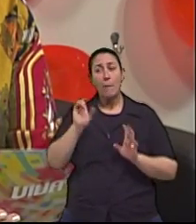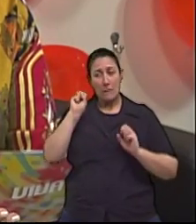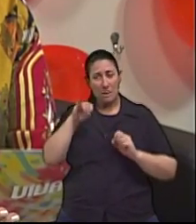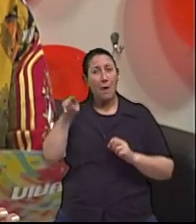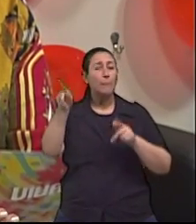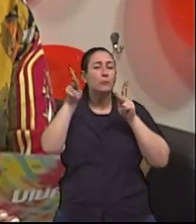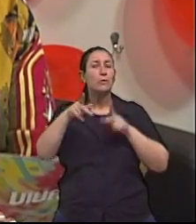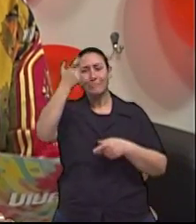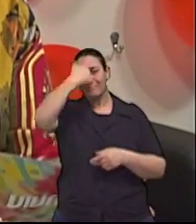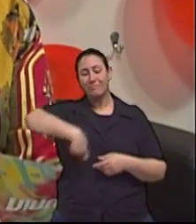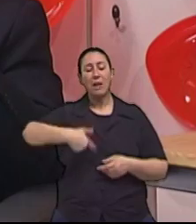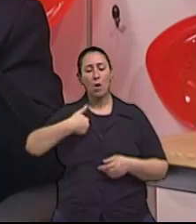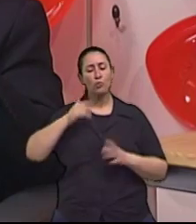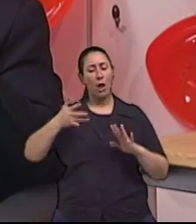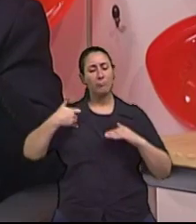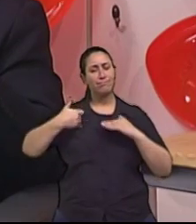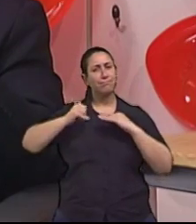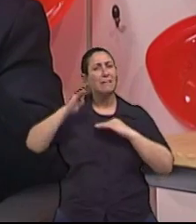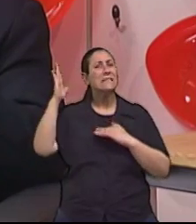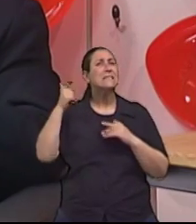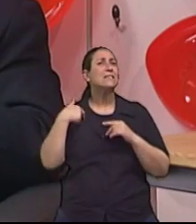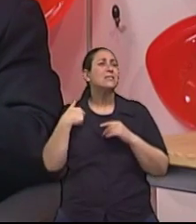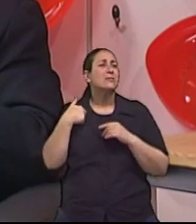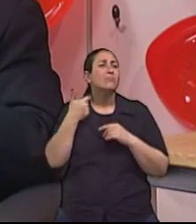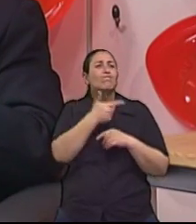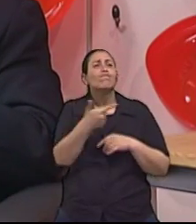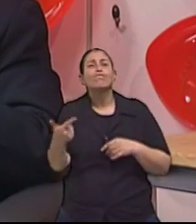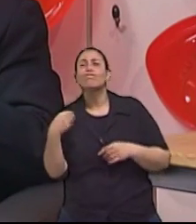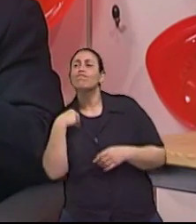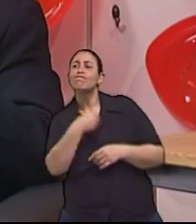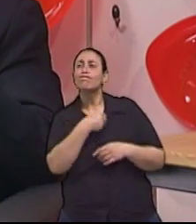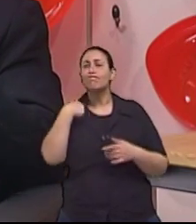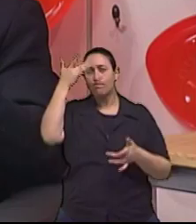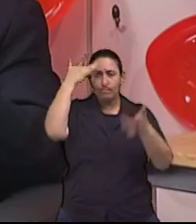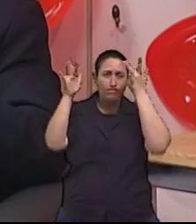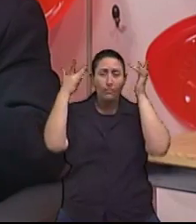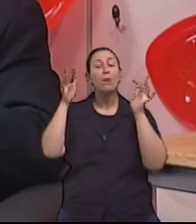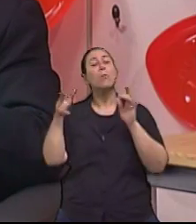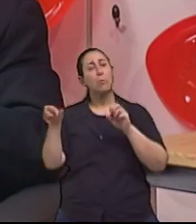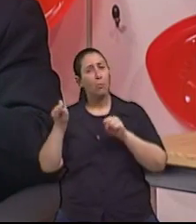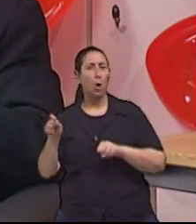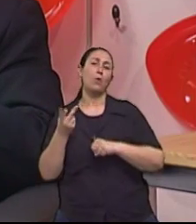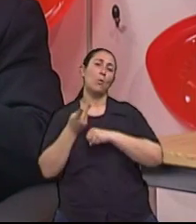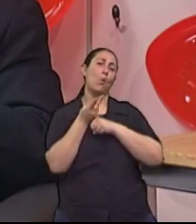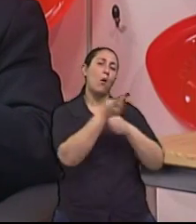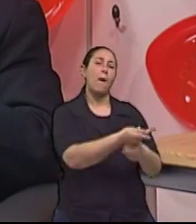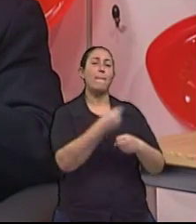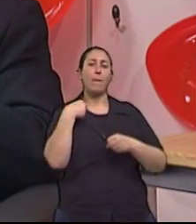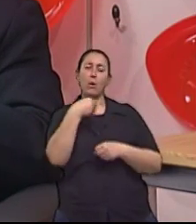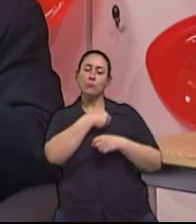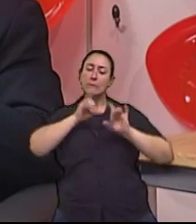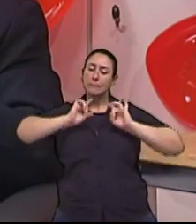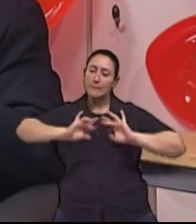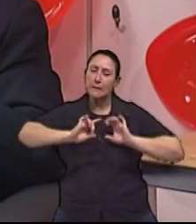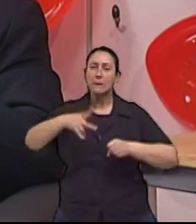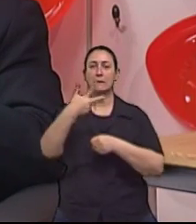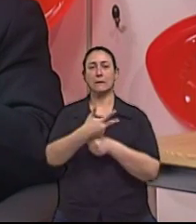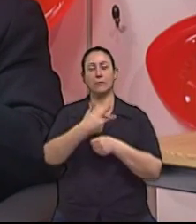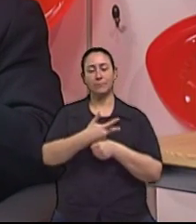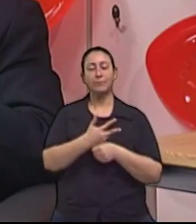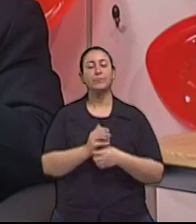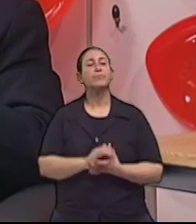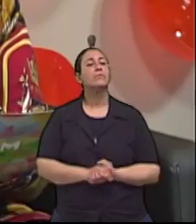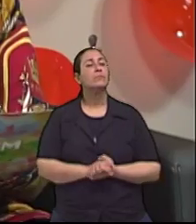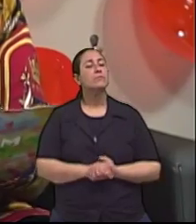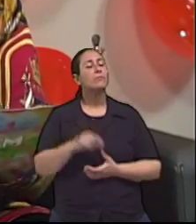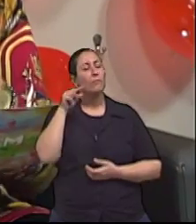um médico de sua confiança e quer procurar um geriatra, tudo bem, né? Mas não é apenas o geriatra que vai fazer esse papel. E essa